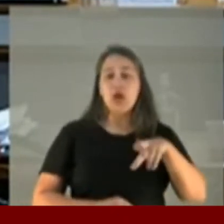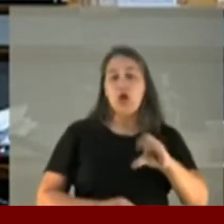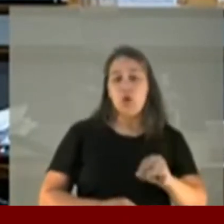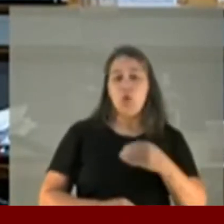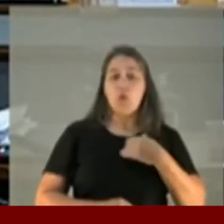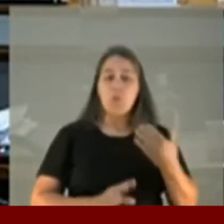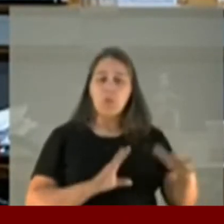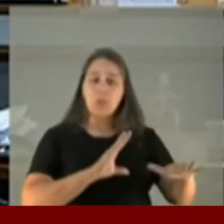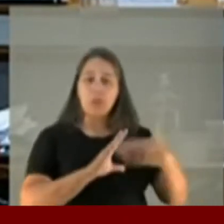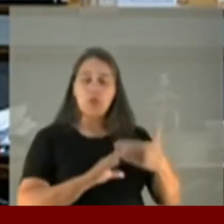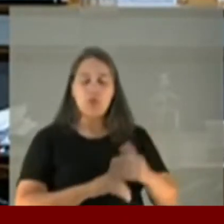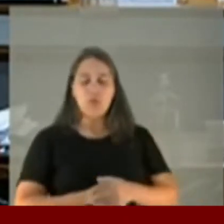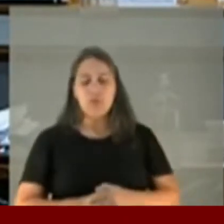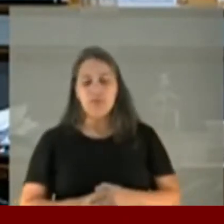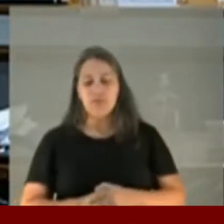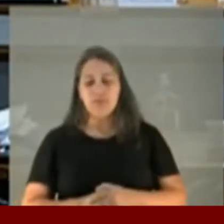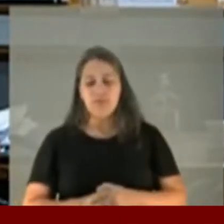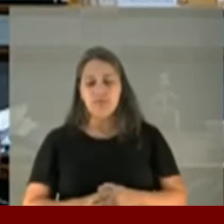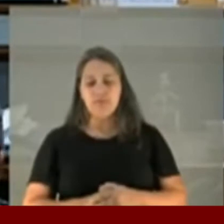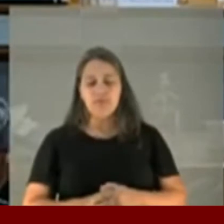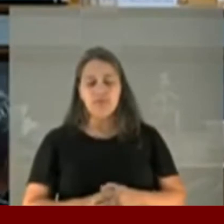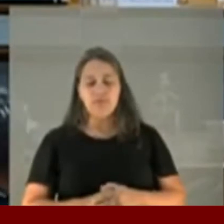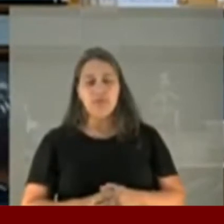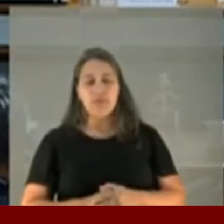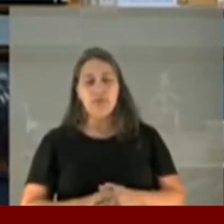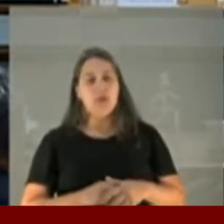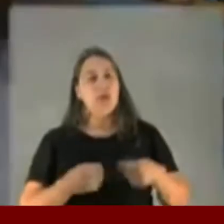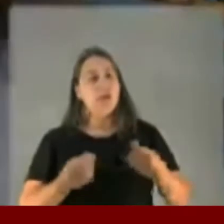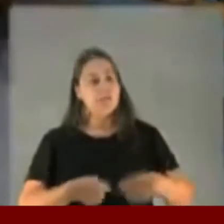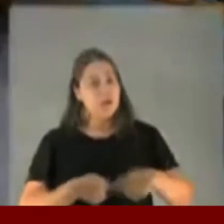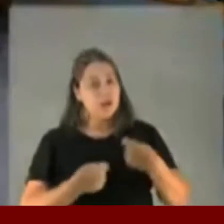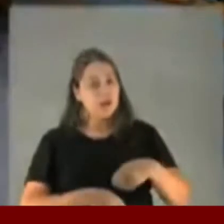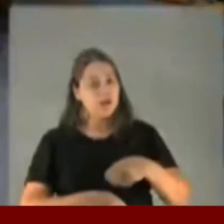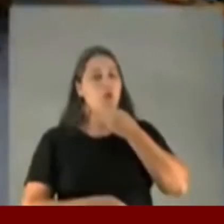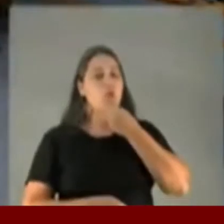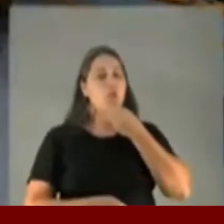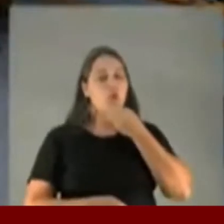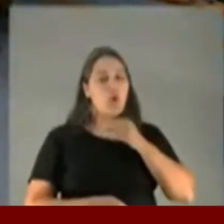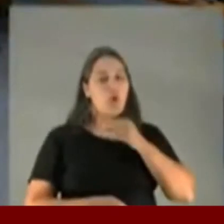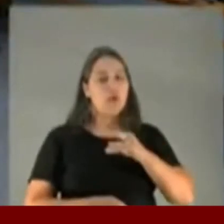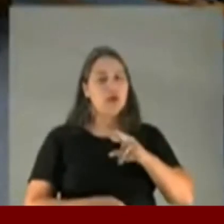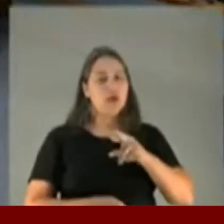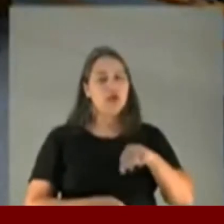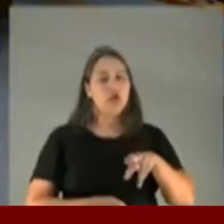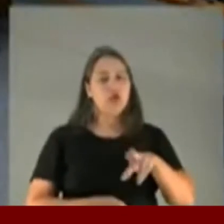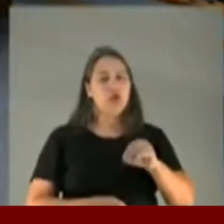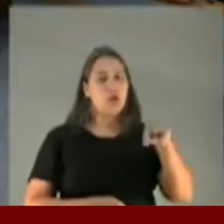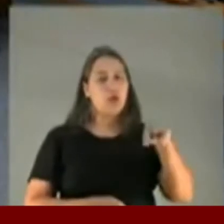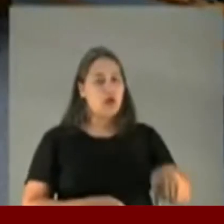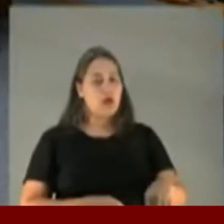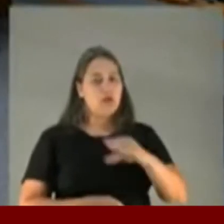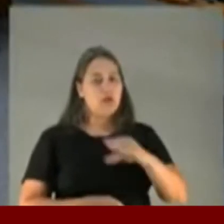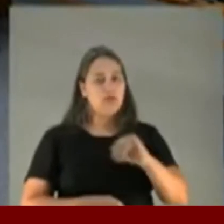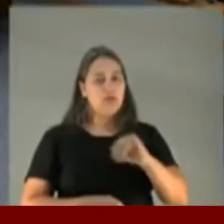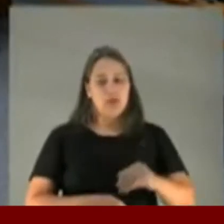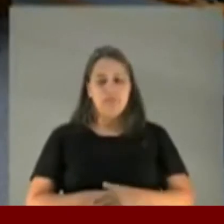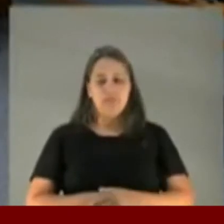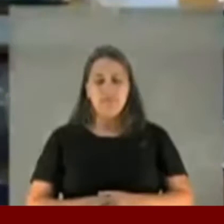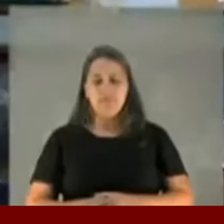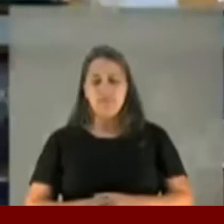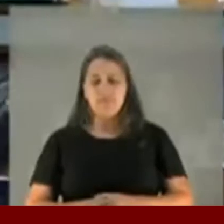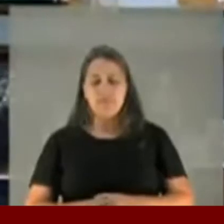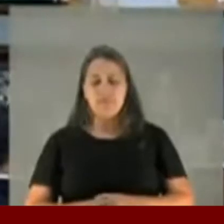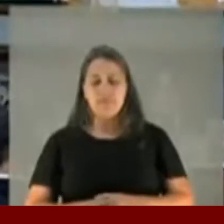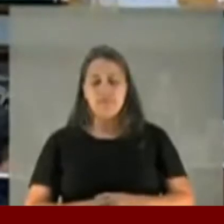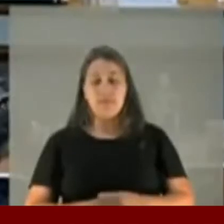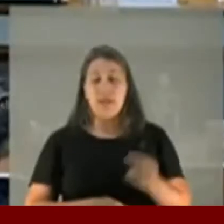Agora. Pois não, excelência. Precisamos ouvir o Cristiano na CPI, presidente. Só para concluir, lá